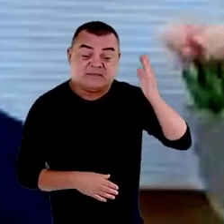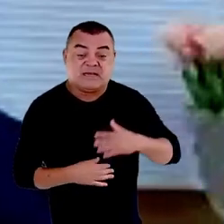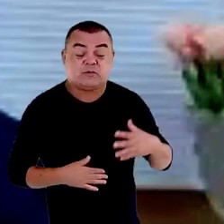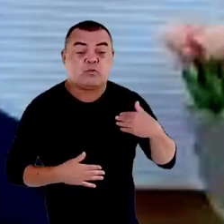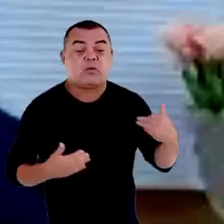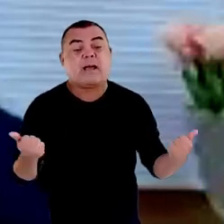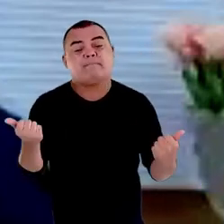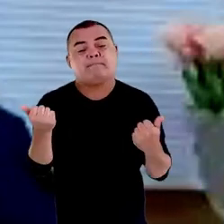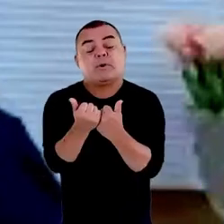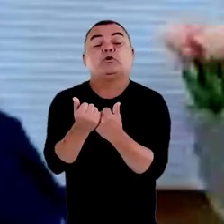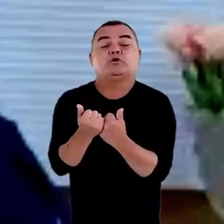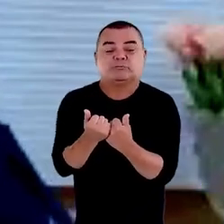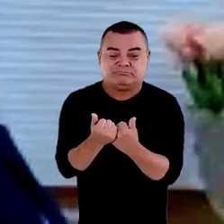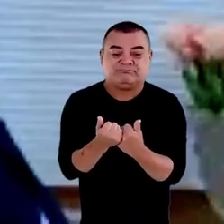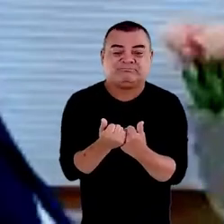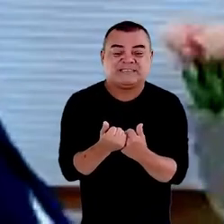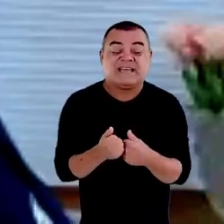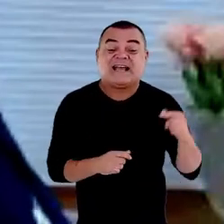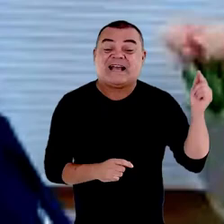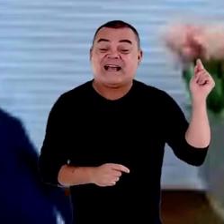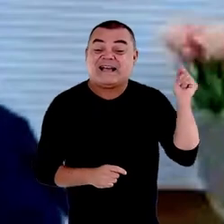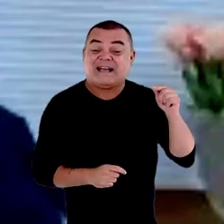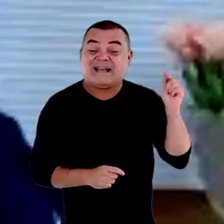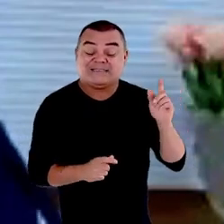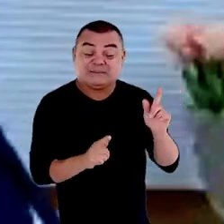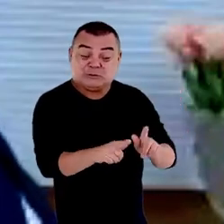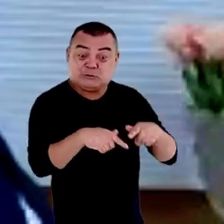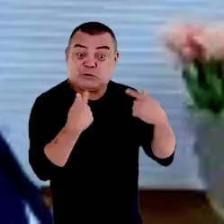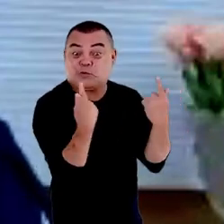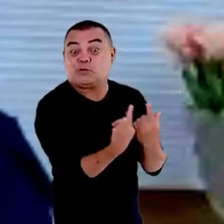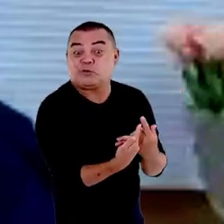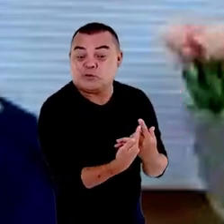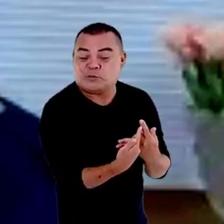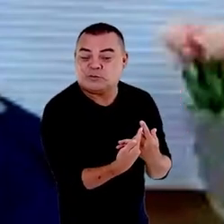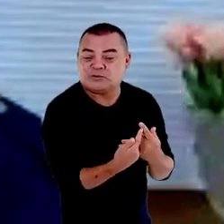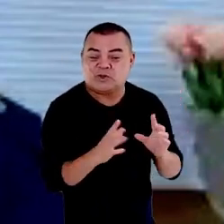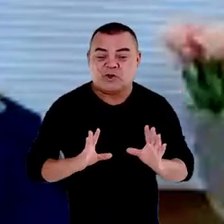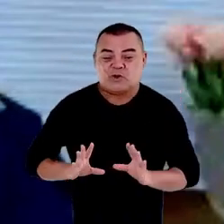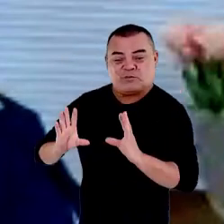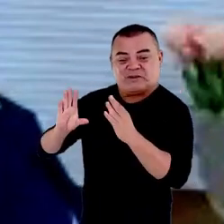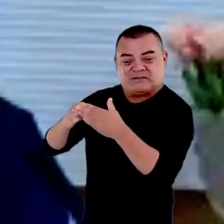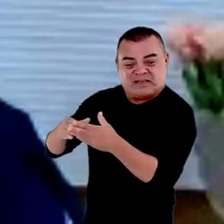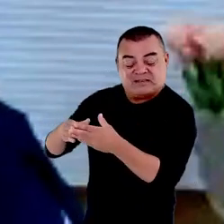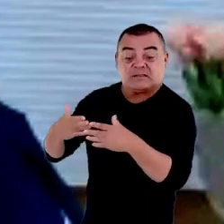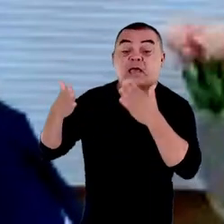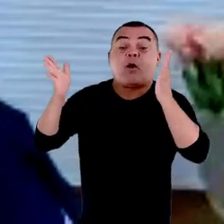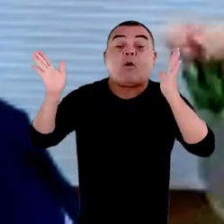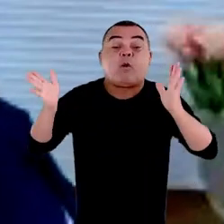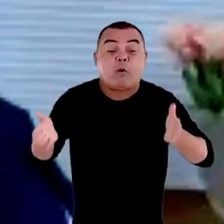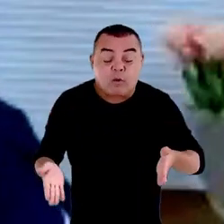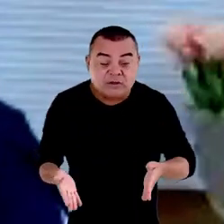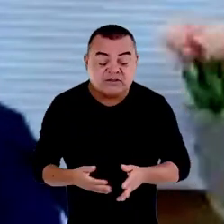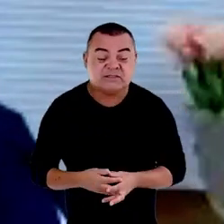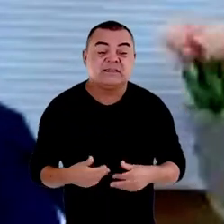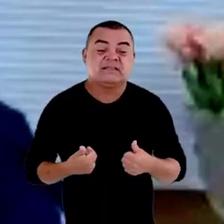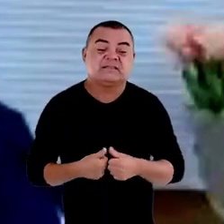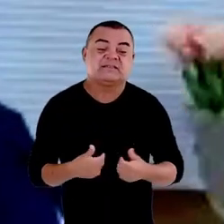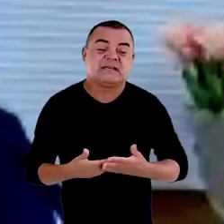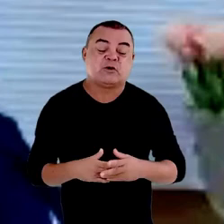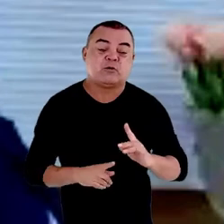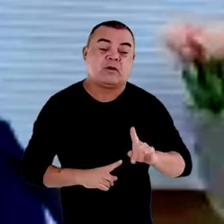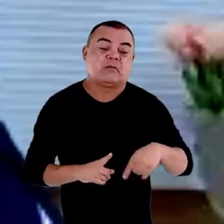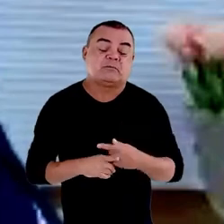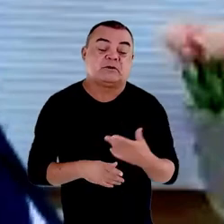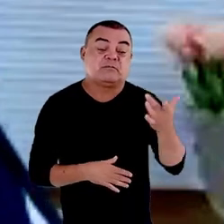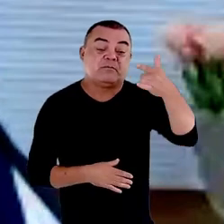incondicional a essa esses grupos a esses comitês que estão sendo hoje aí mais uma